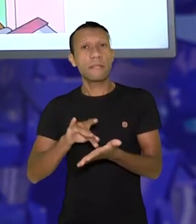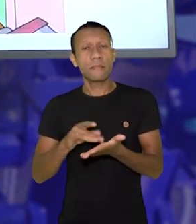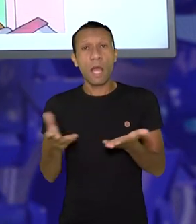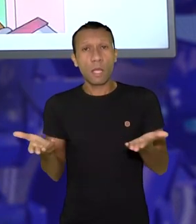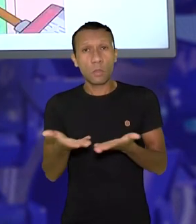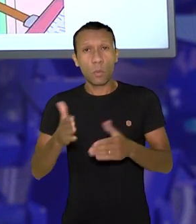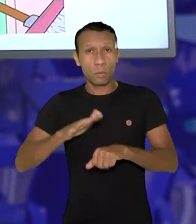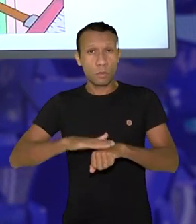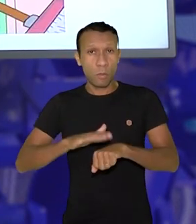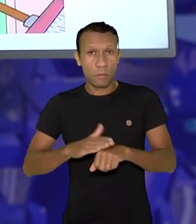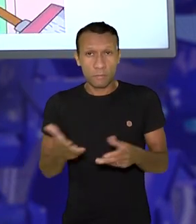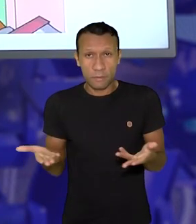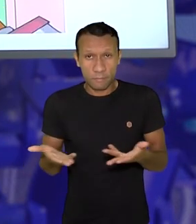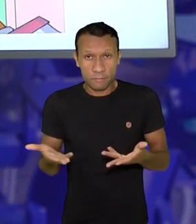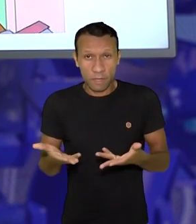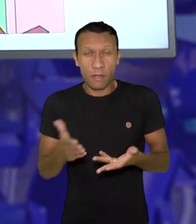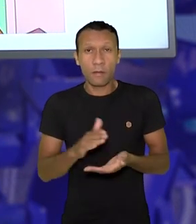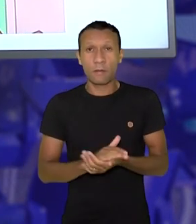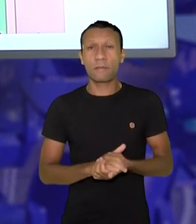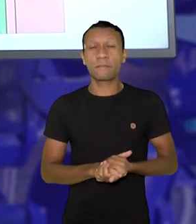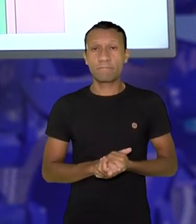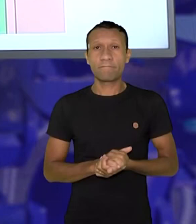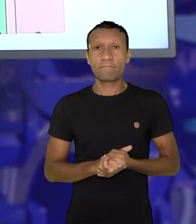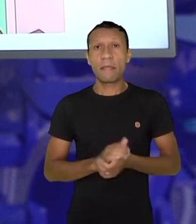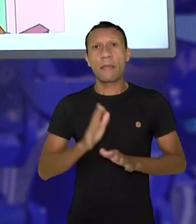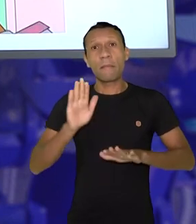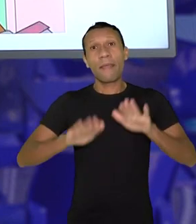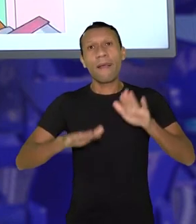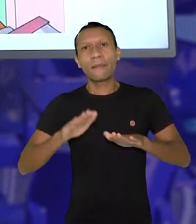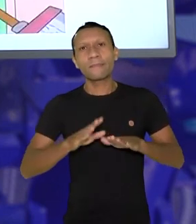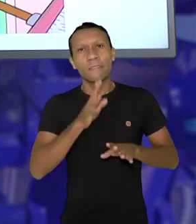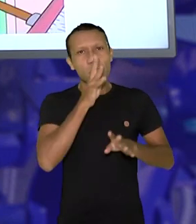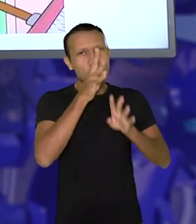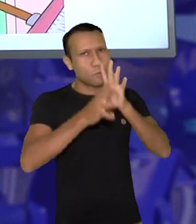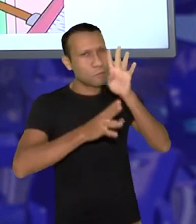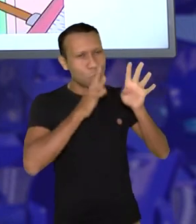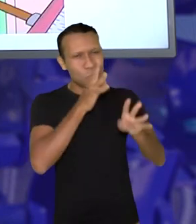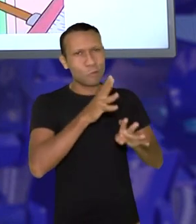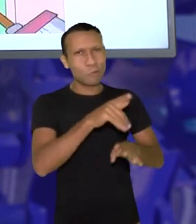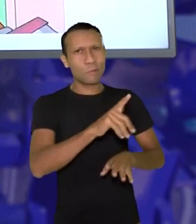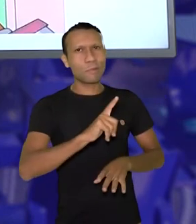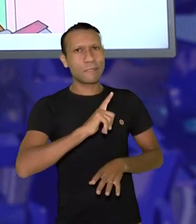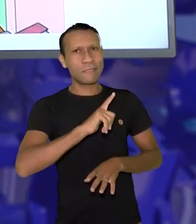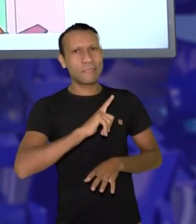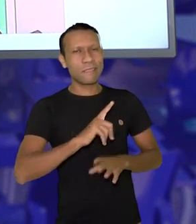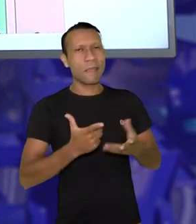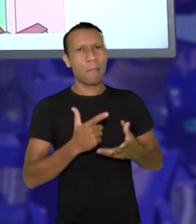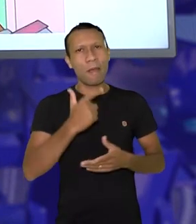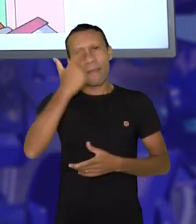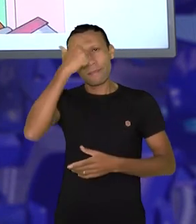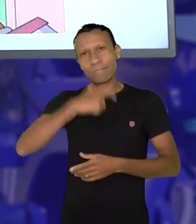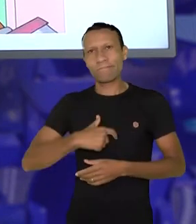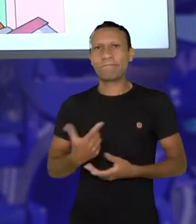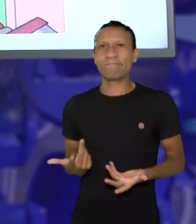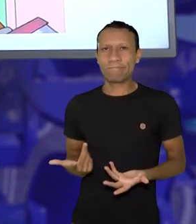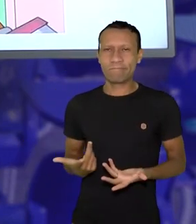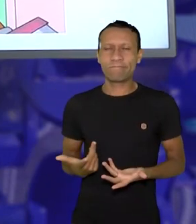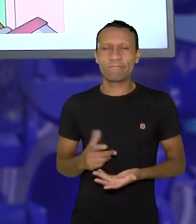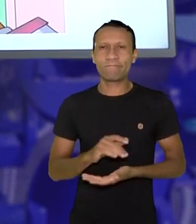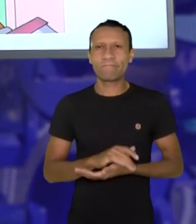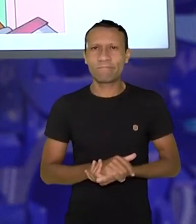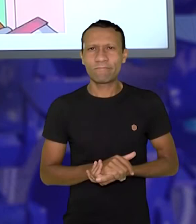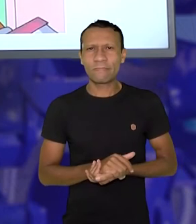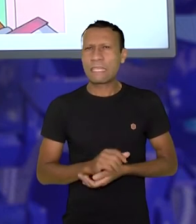nesse mundo globalizado, que julga, muitas vezes, a gente pelo que tem e não pelo que é. É necessário não ter